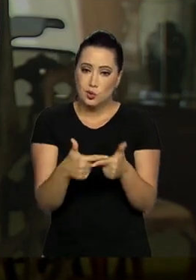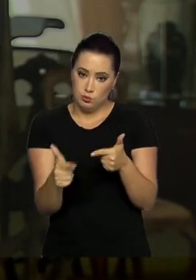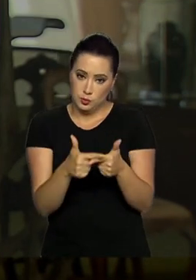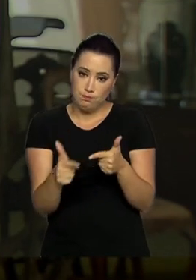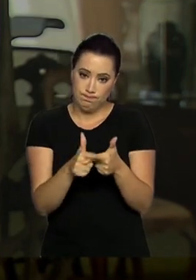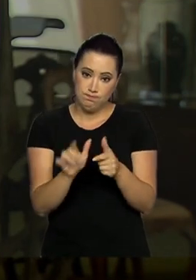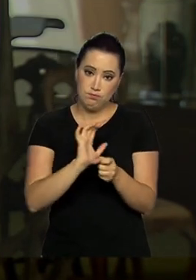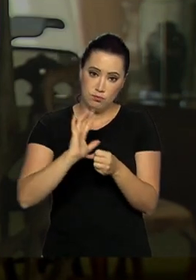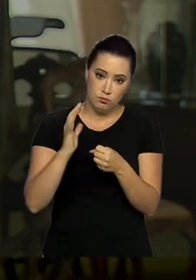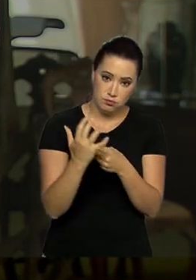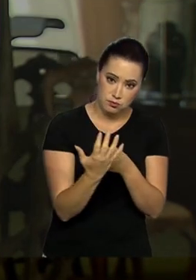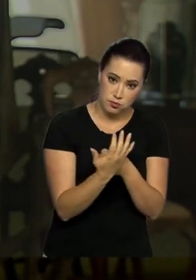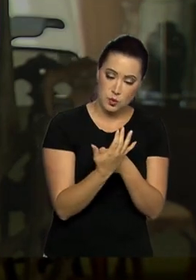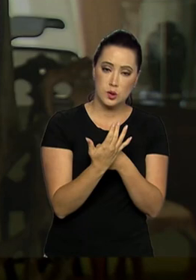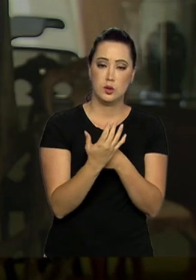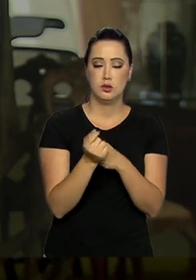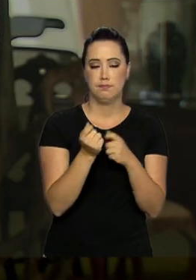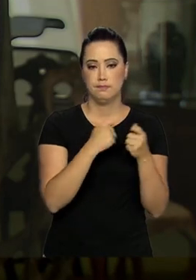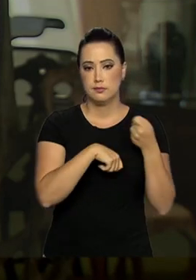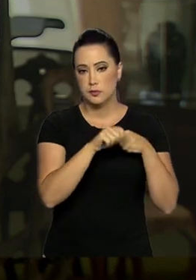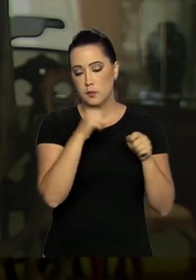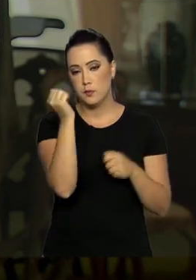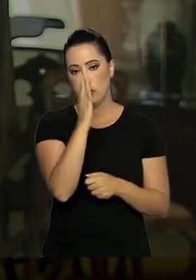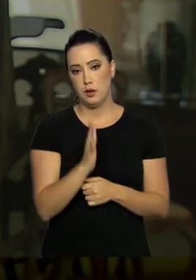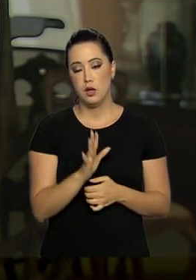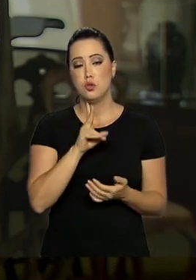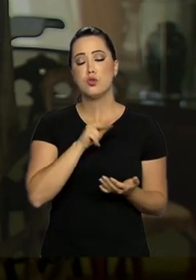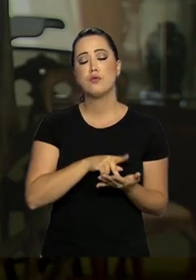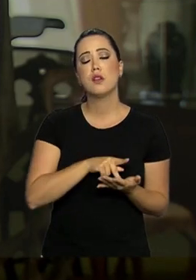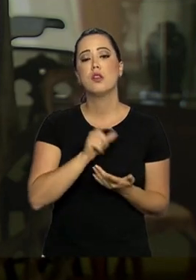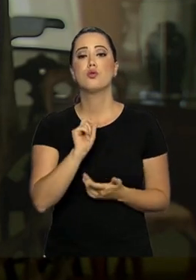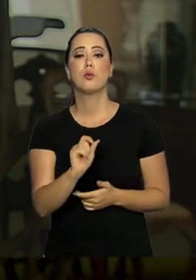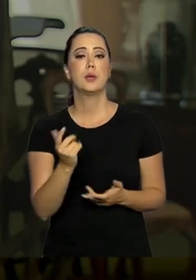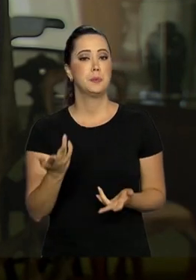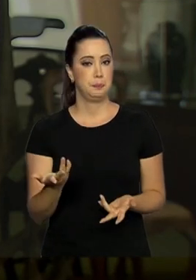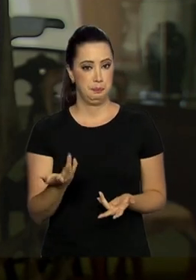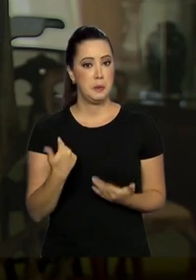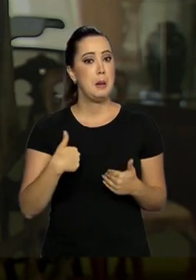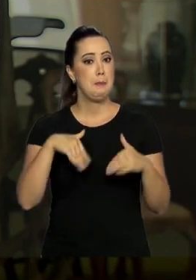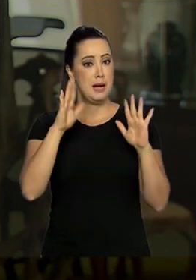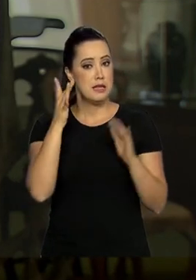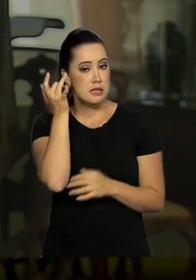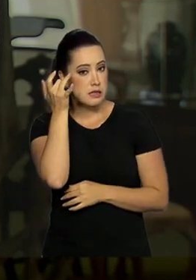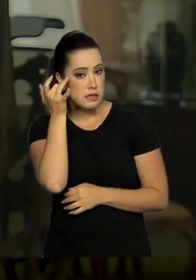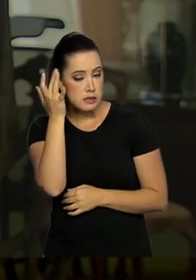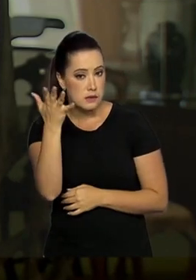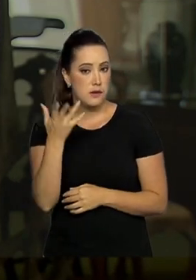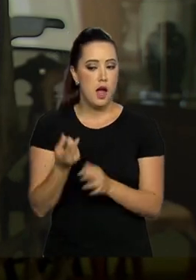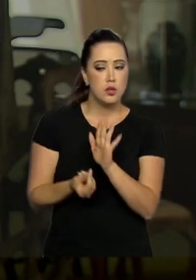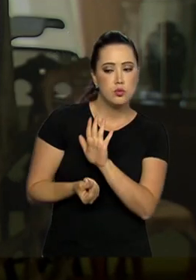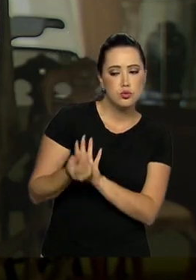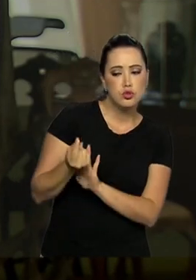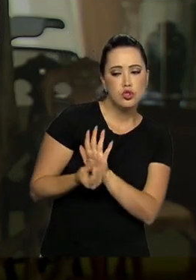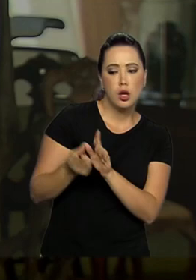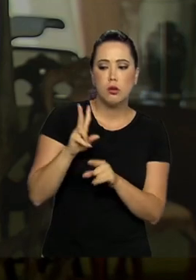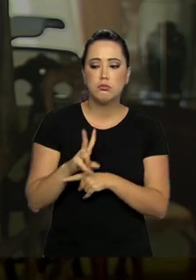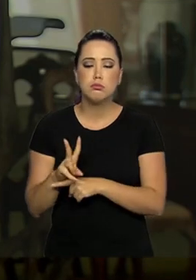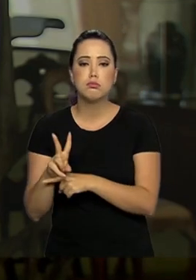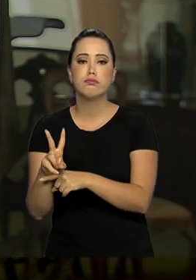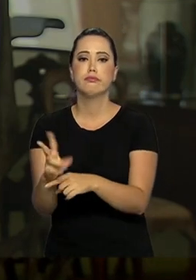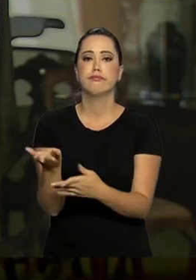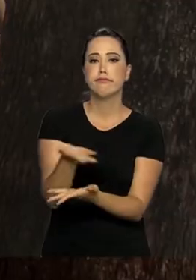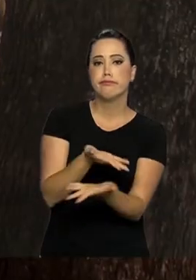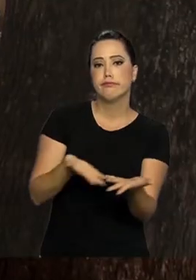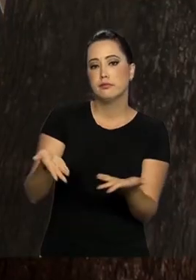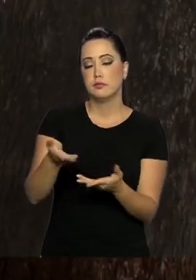-19 na economia brasileira. Na prática, elas representam maior liquidez, que significa mais crédito no